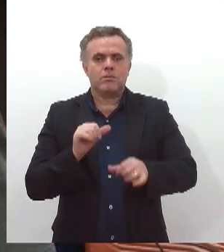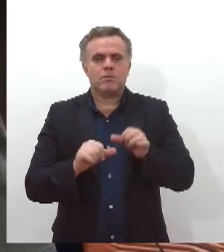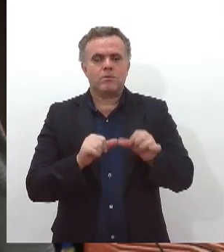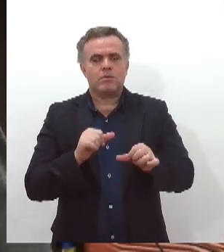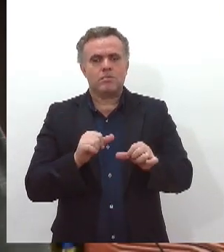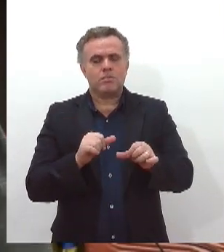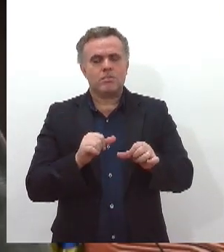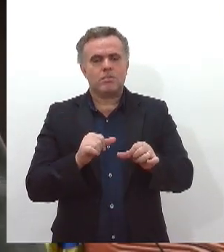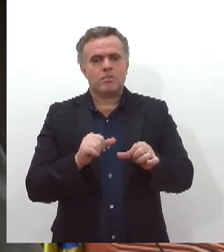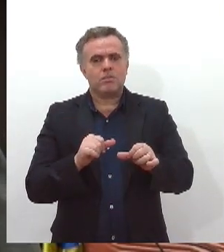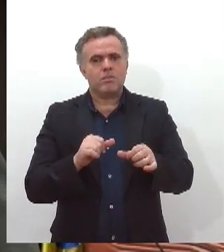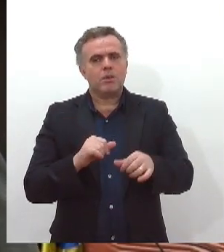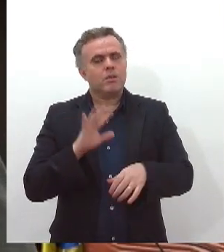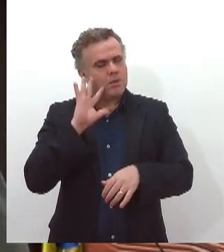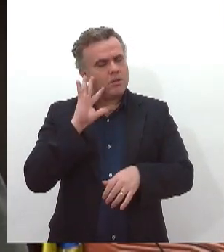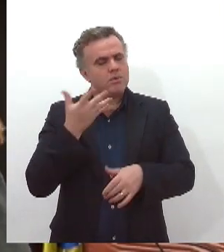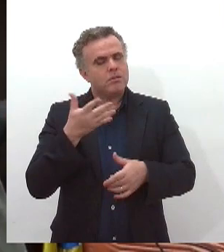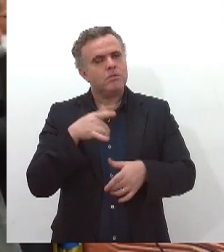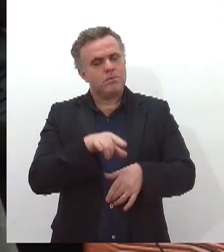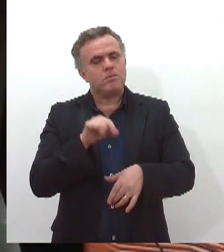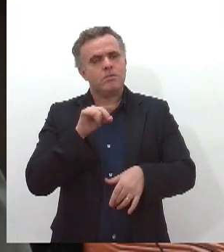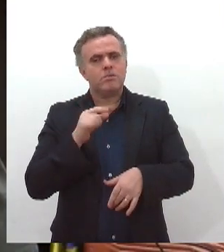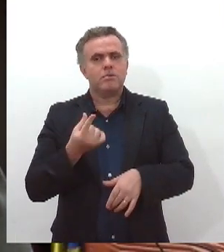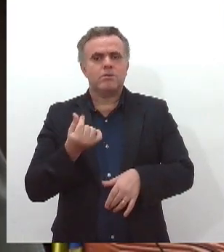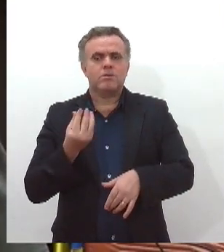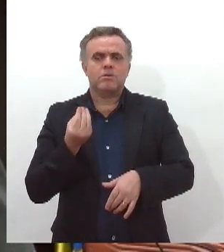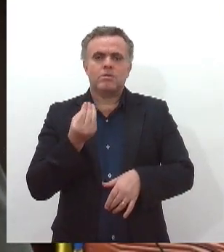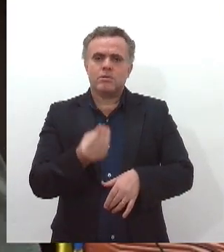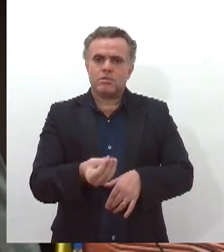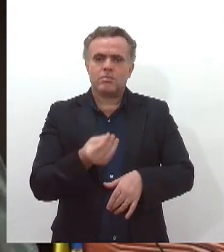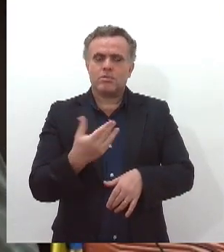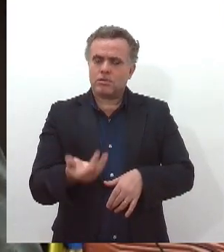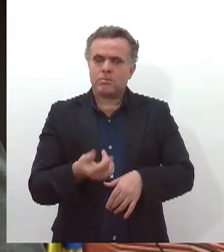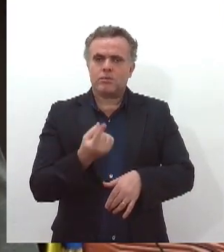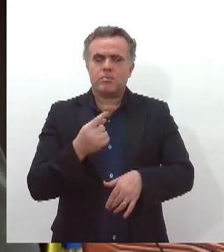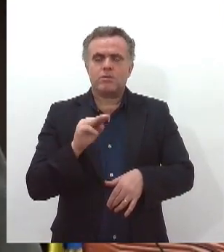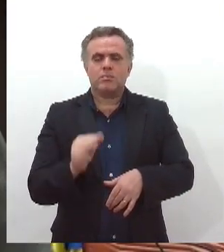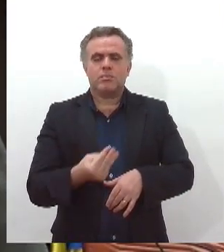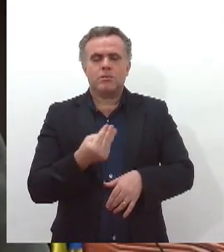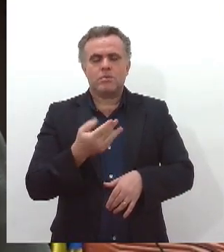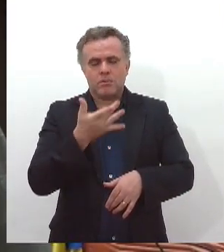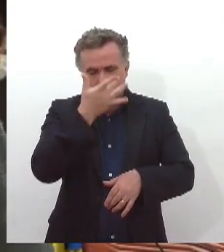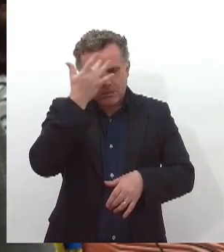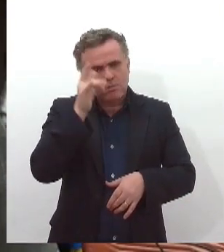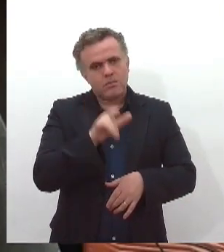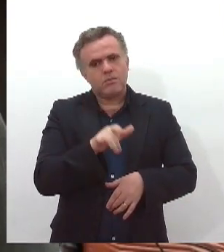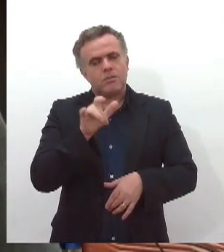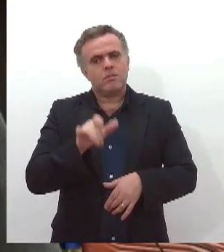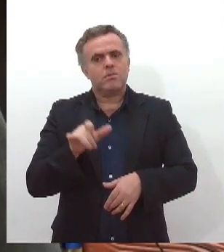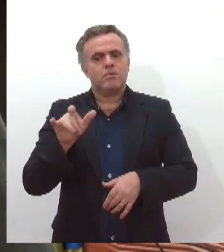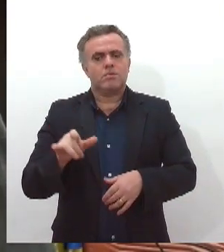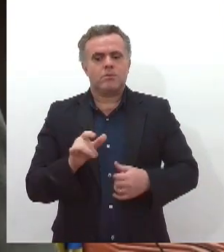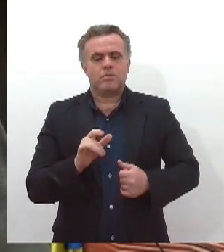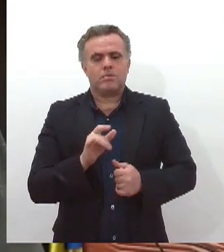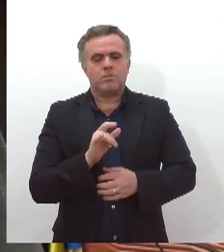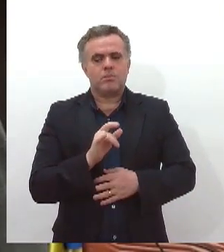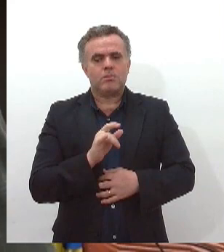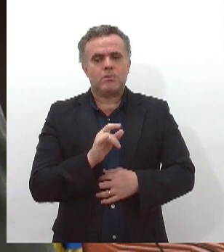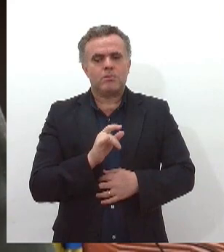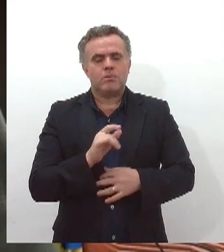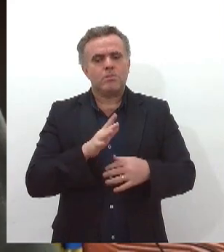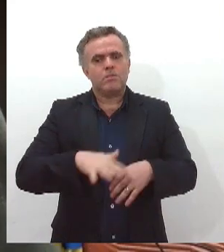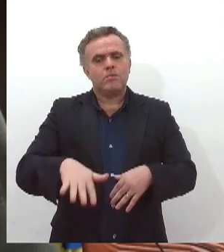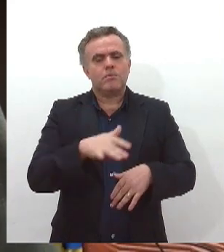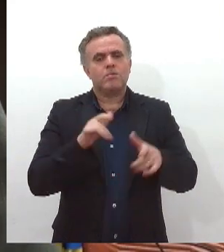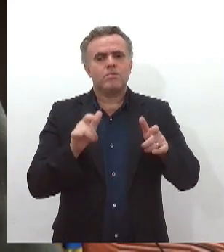estamos vislumbrando é que vão atender essas mil pessoas, vai ampliar a área de atendimento e, obviamente,